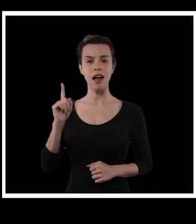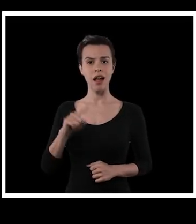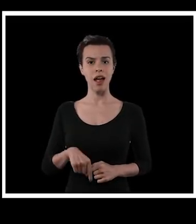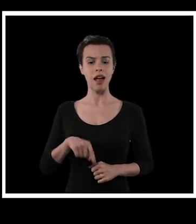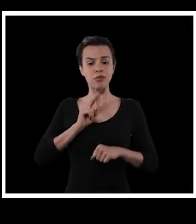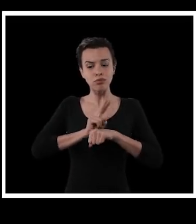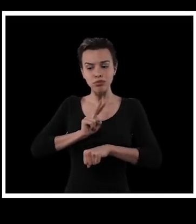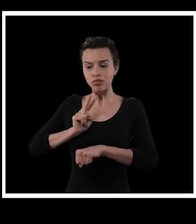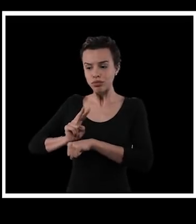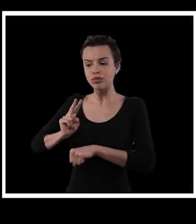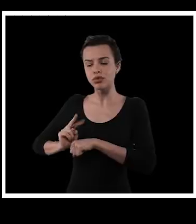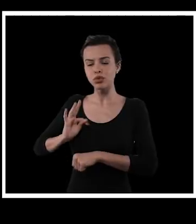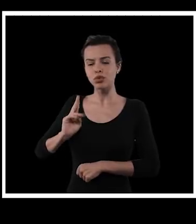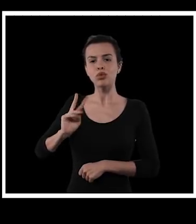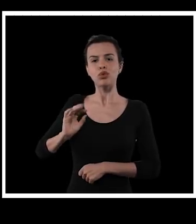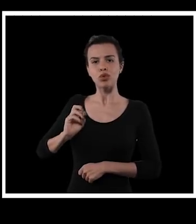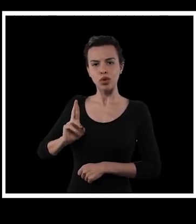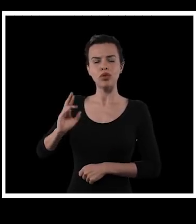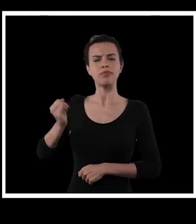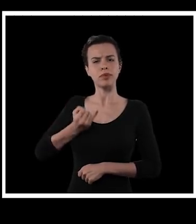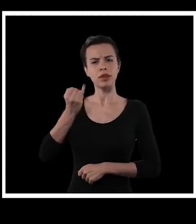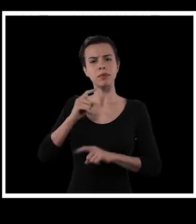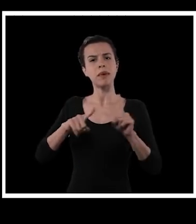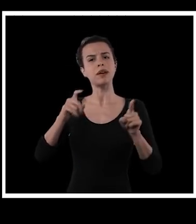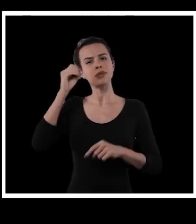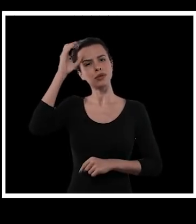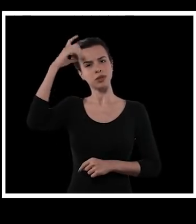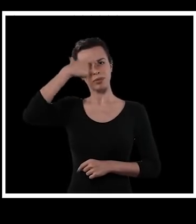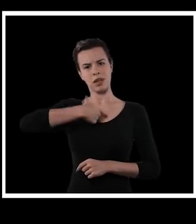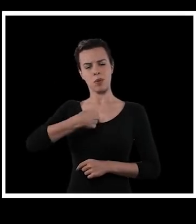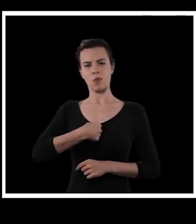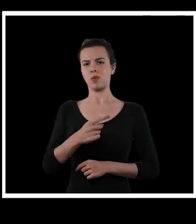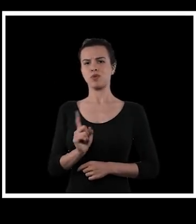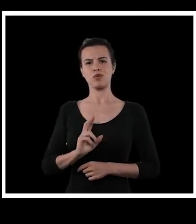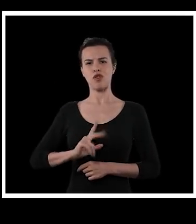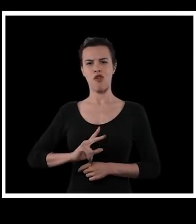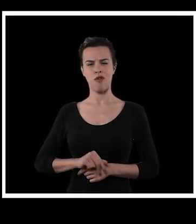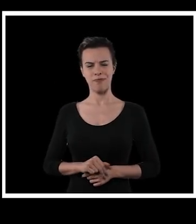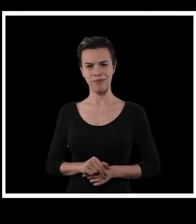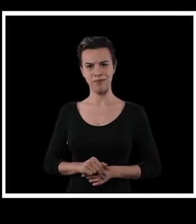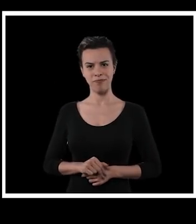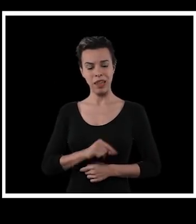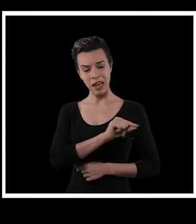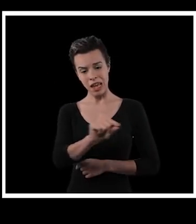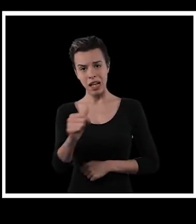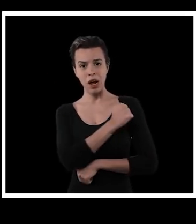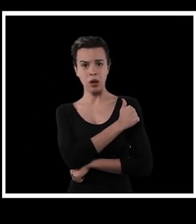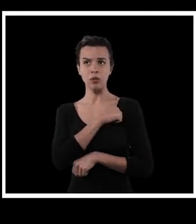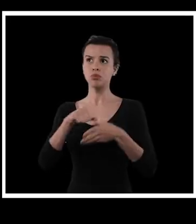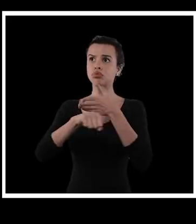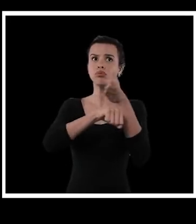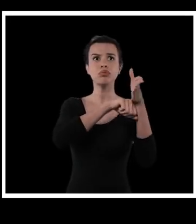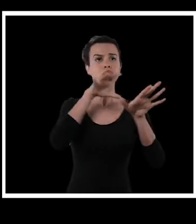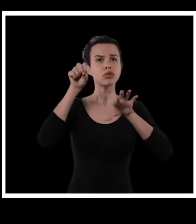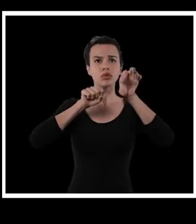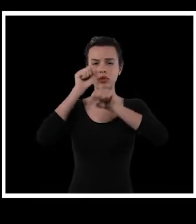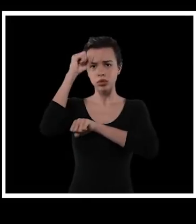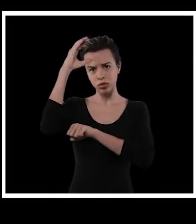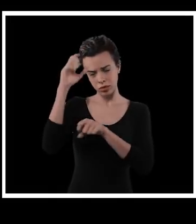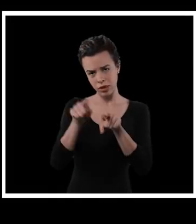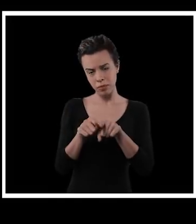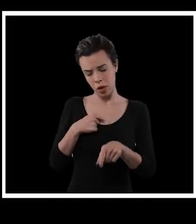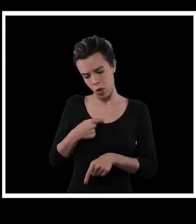tutor ainda é fundamental, mas o conhecimento já não está mais restrito a essas pessoas. O conhecimento pode ser acessado de outras formas.